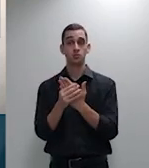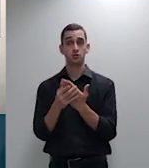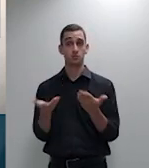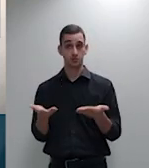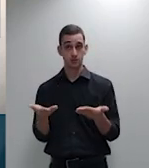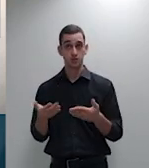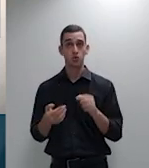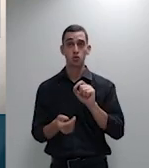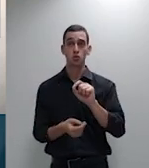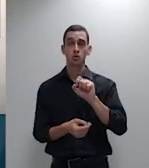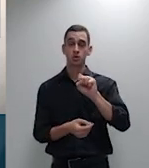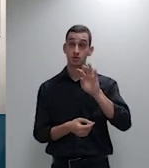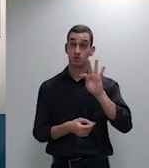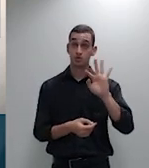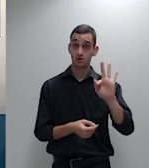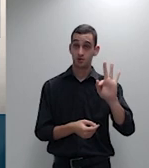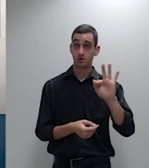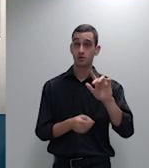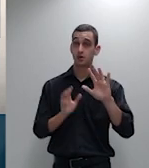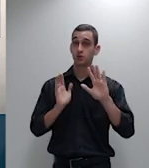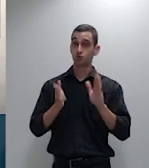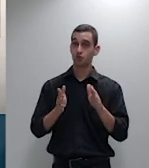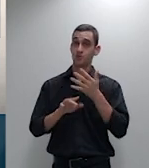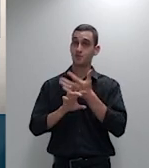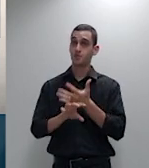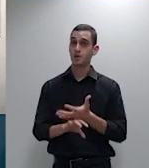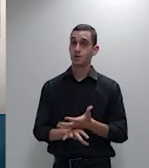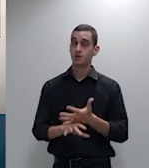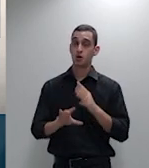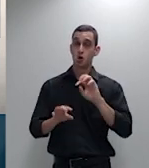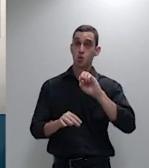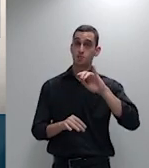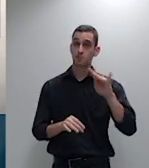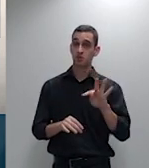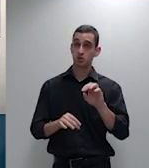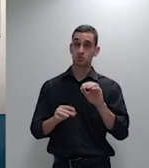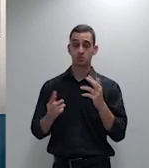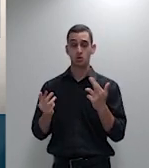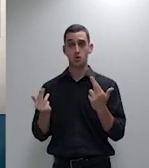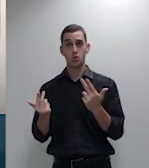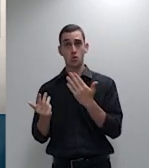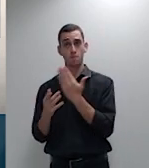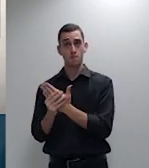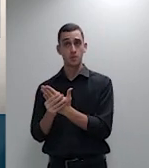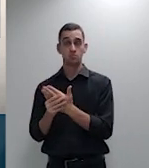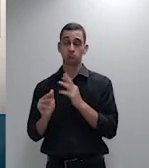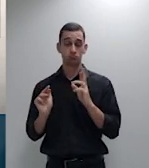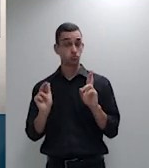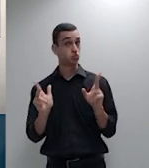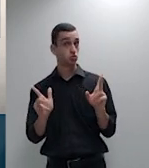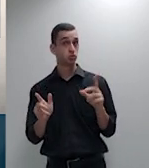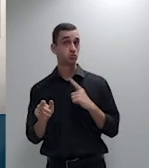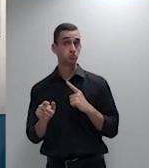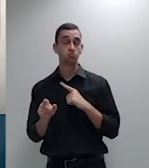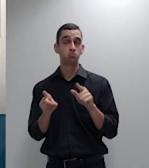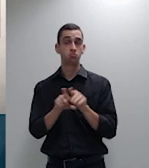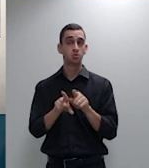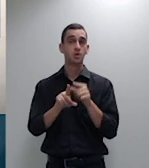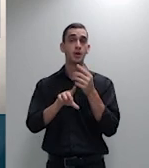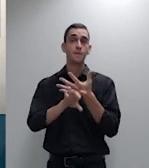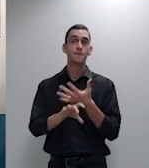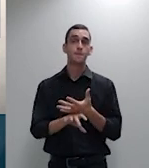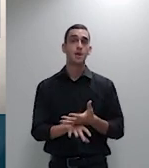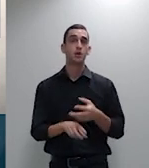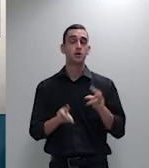sobre a matéria objeto deste julgamento nem tampouco da matéria objeto do tema